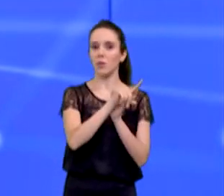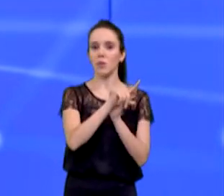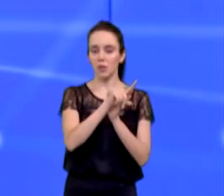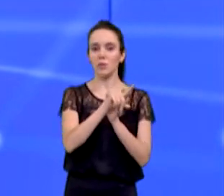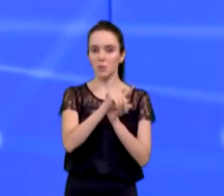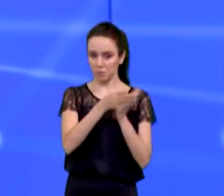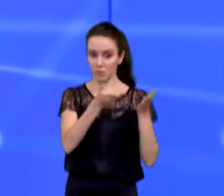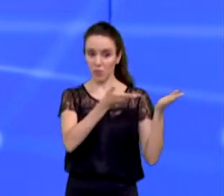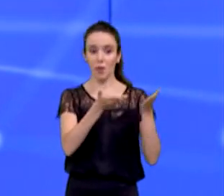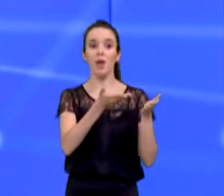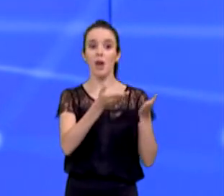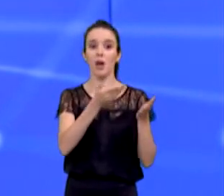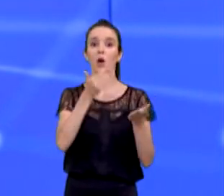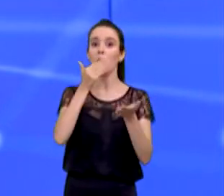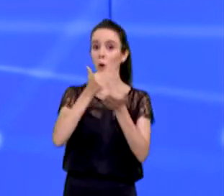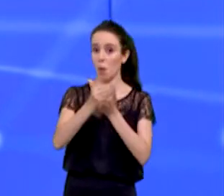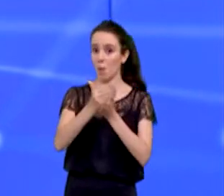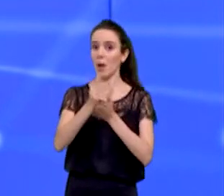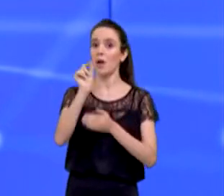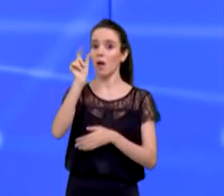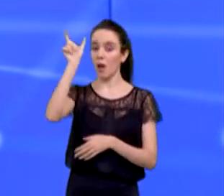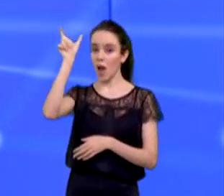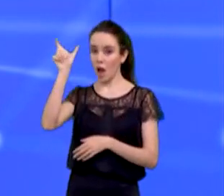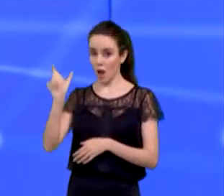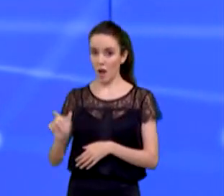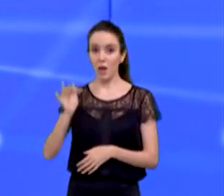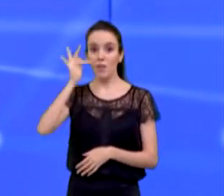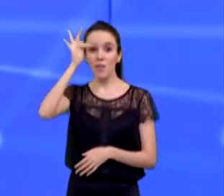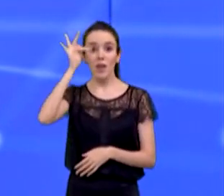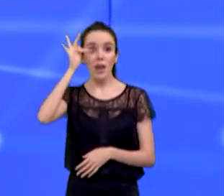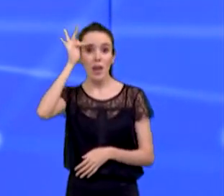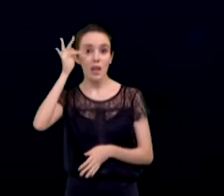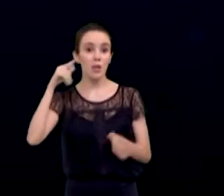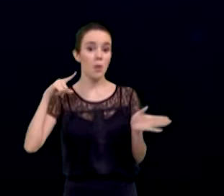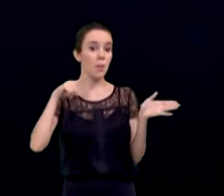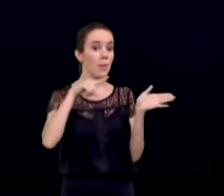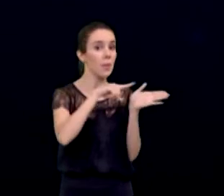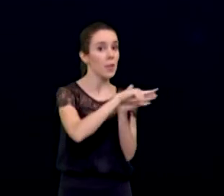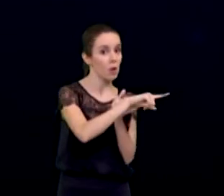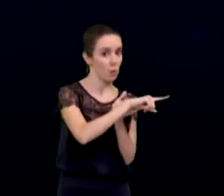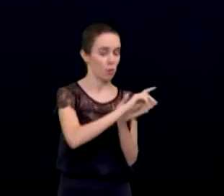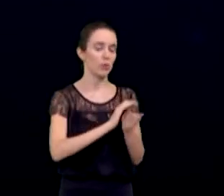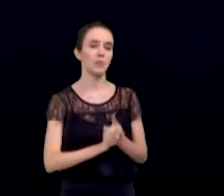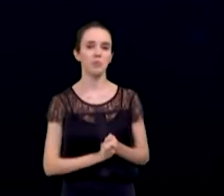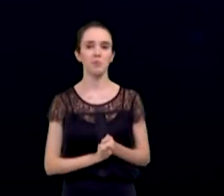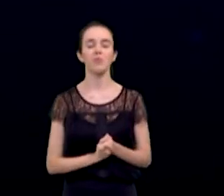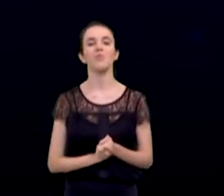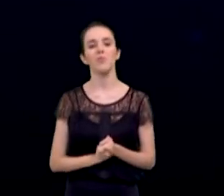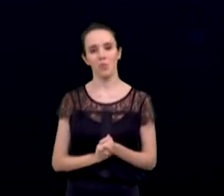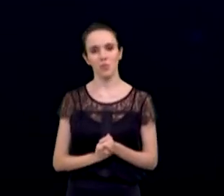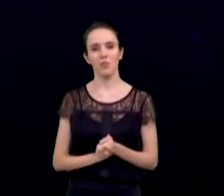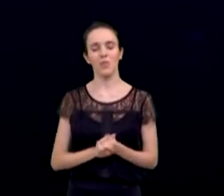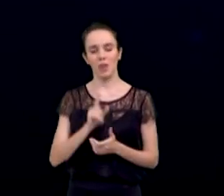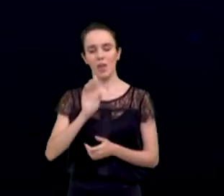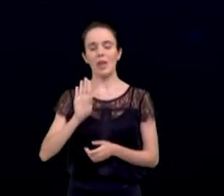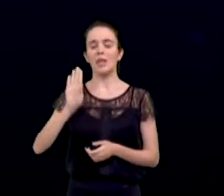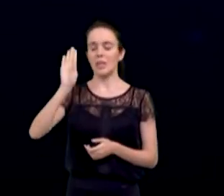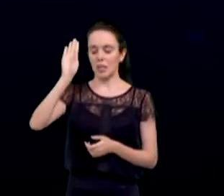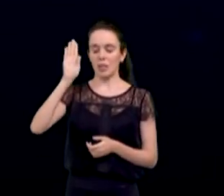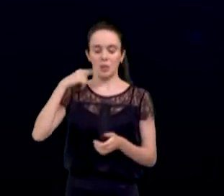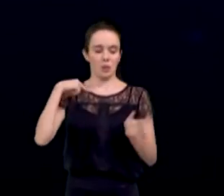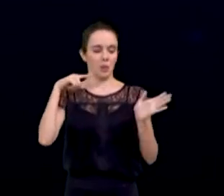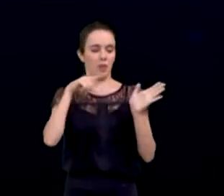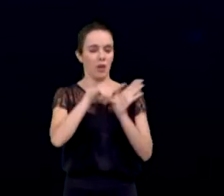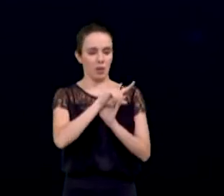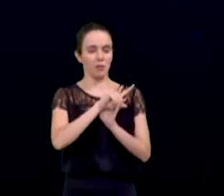Felício, do PSDB. 30 segundos para a pergunta, candidato. Candidato, cuidar das pessoas, de